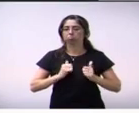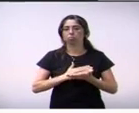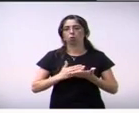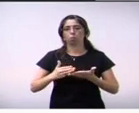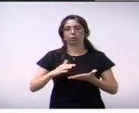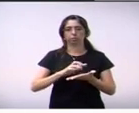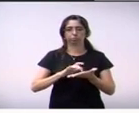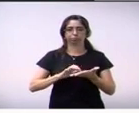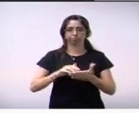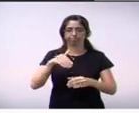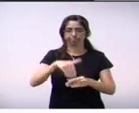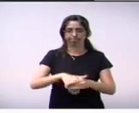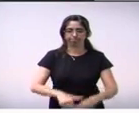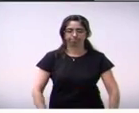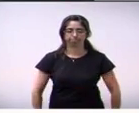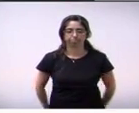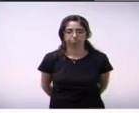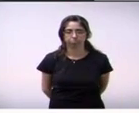votação.